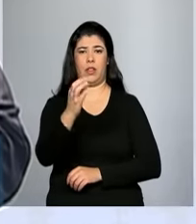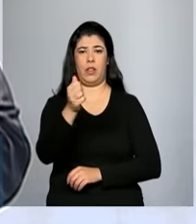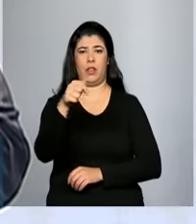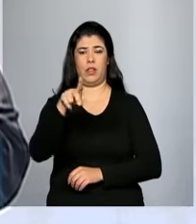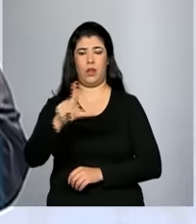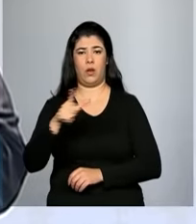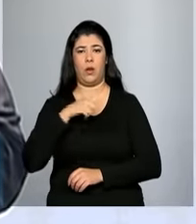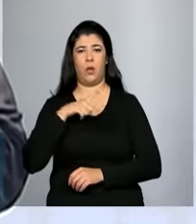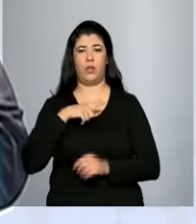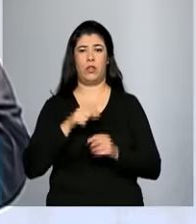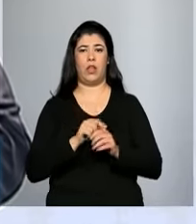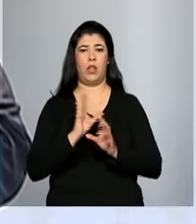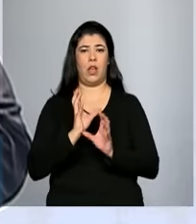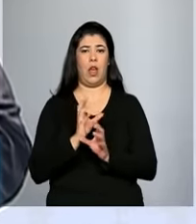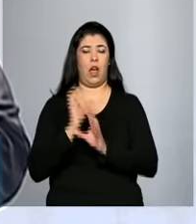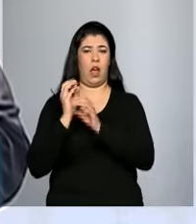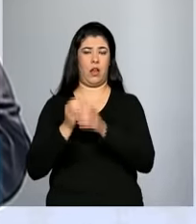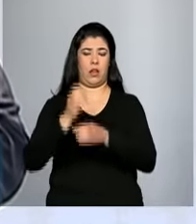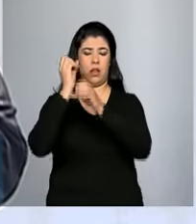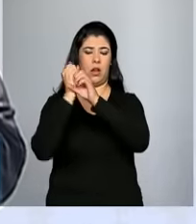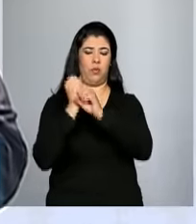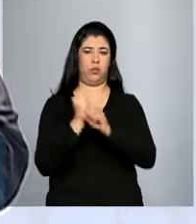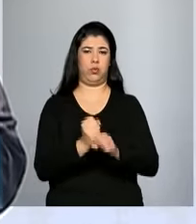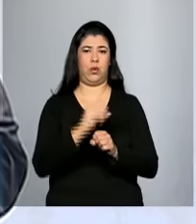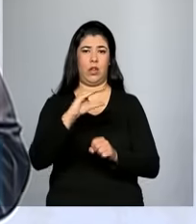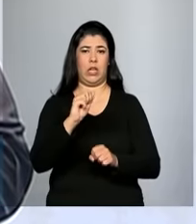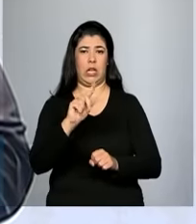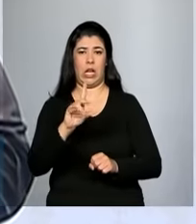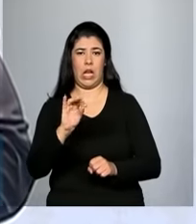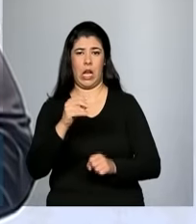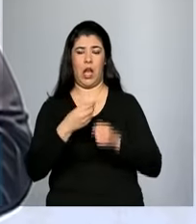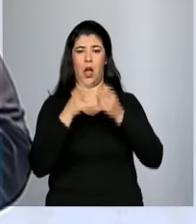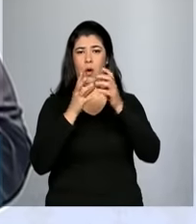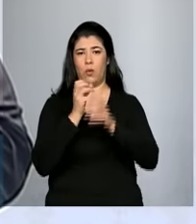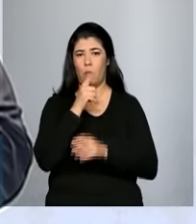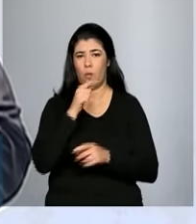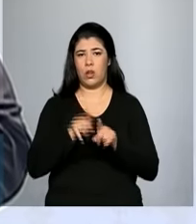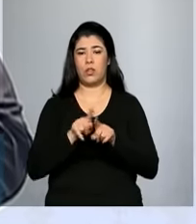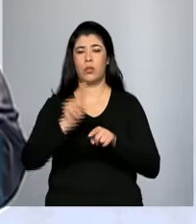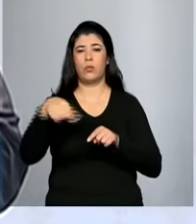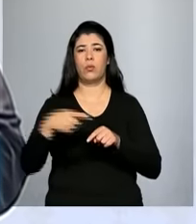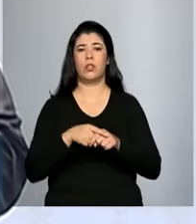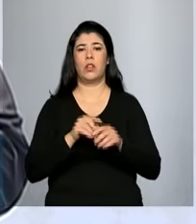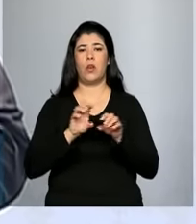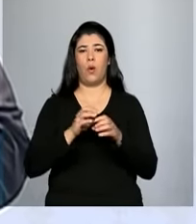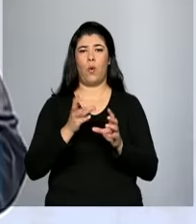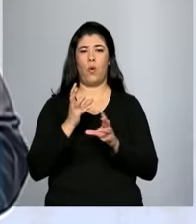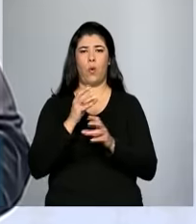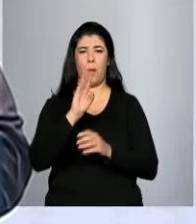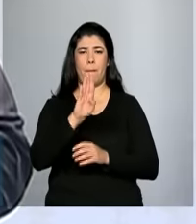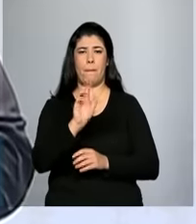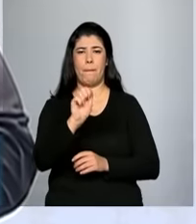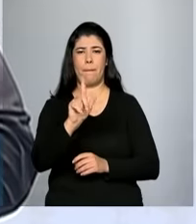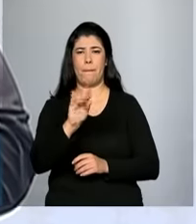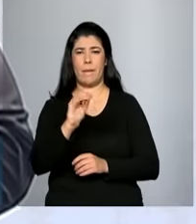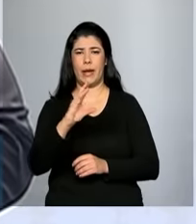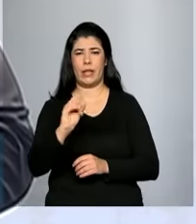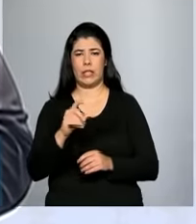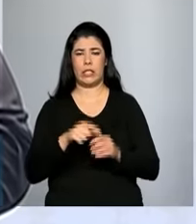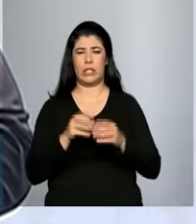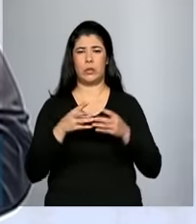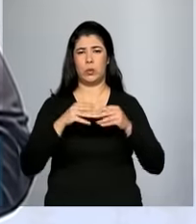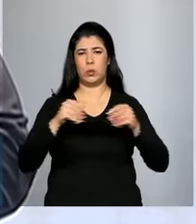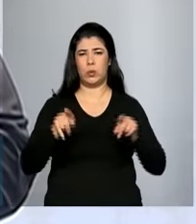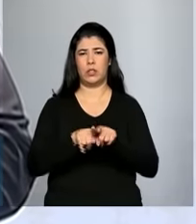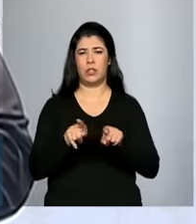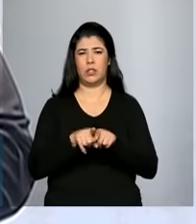cana-de-açúcar. Depois que esse caldo é retirado, sobra o bagaço, sobra a palha da cana e isso antes não era utilizado. O etanol de